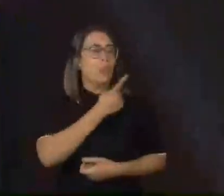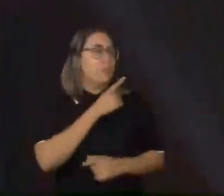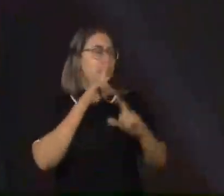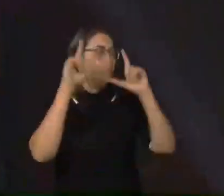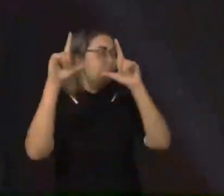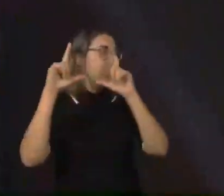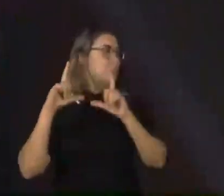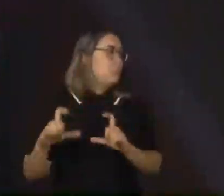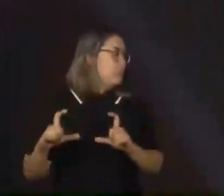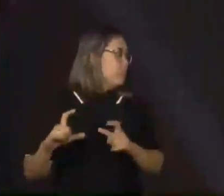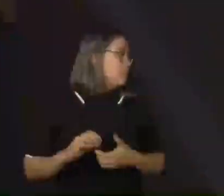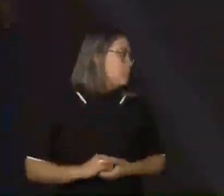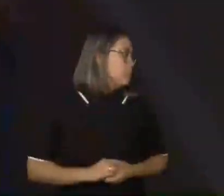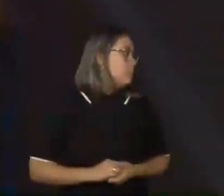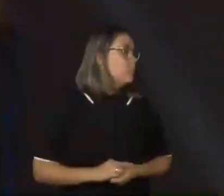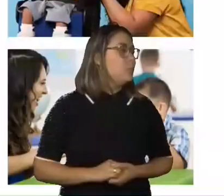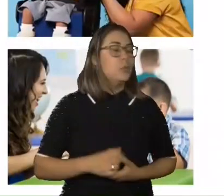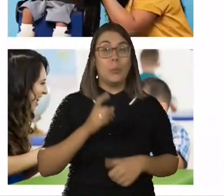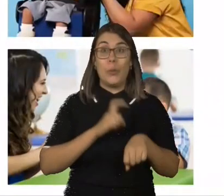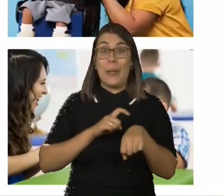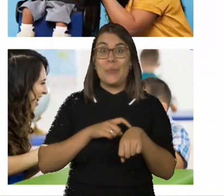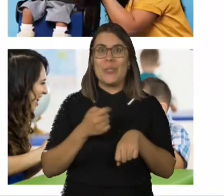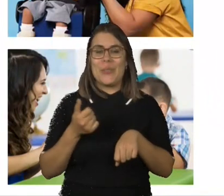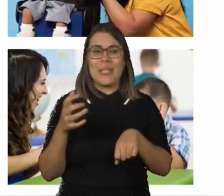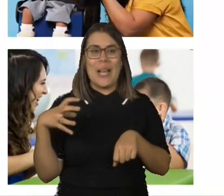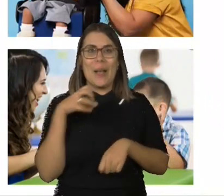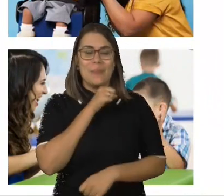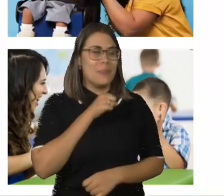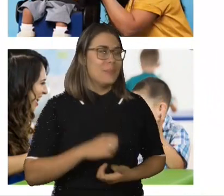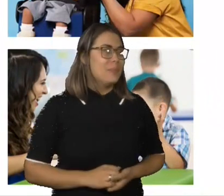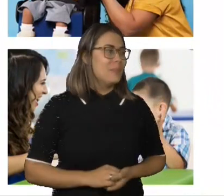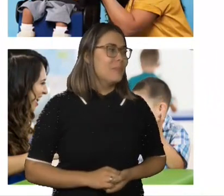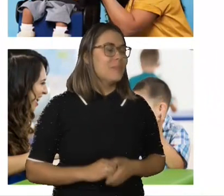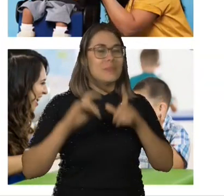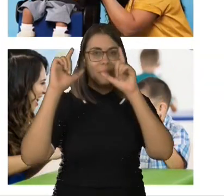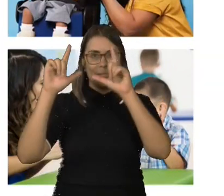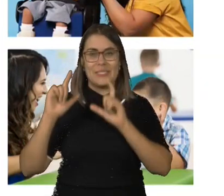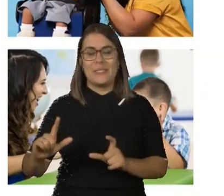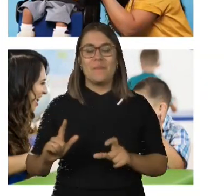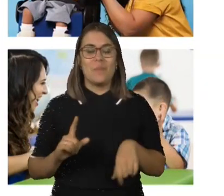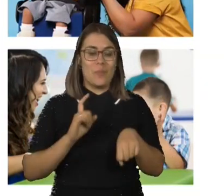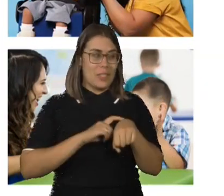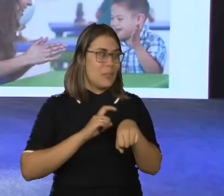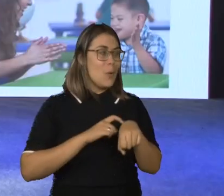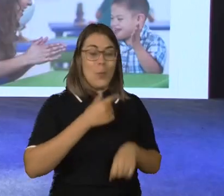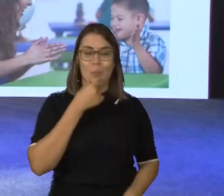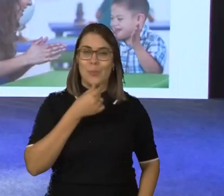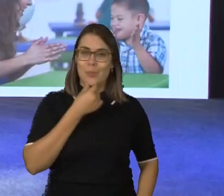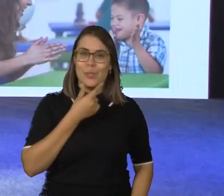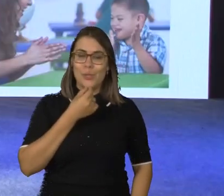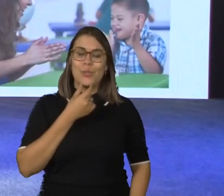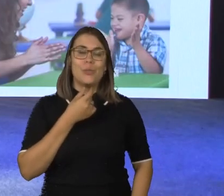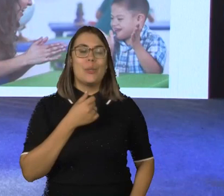Eu já passei meu tempo, acho que não. Duas figuras. É o último slide. Temos aqui um menino na primeira